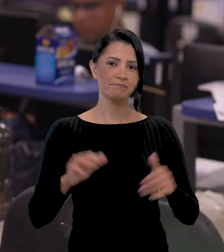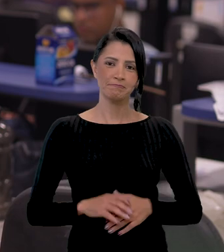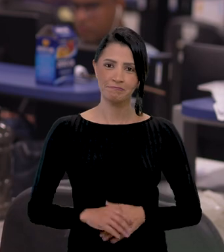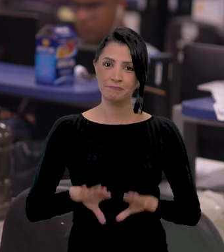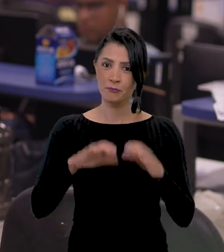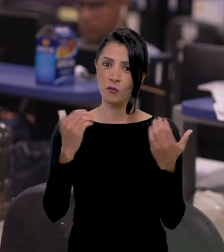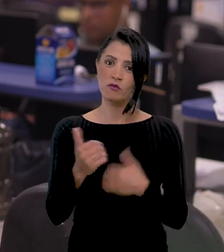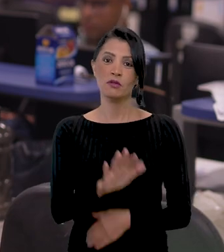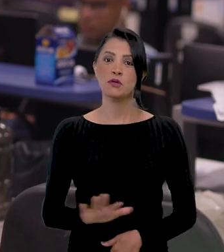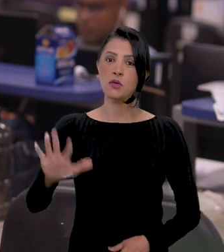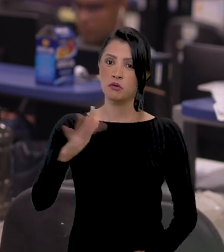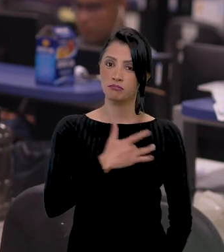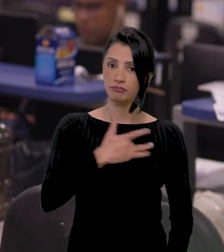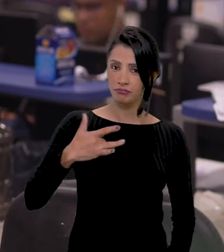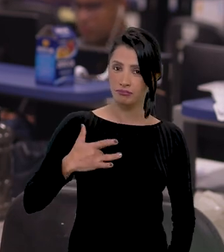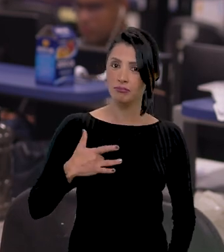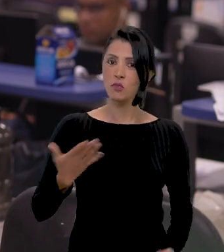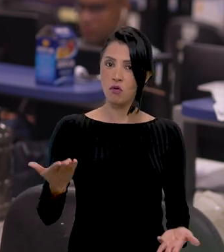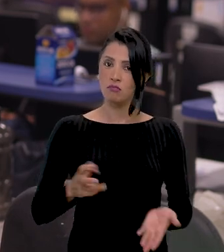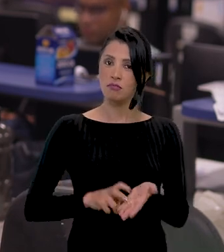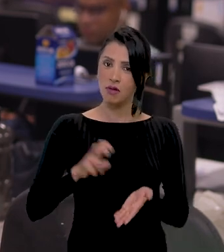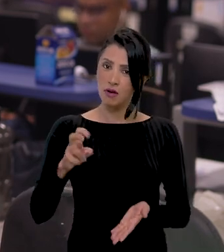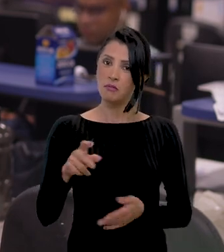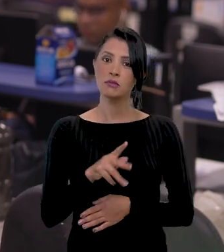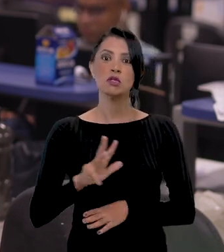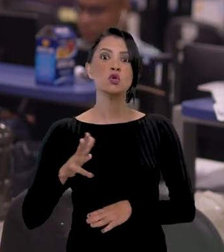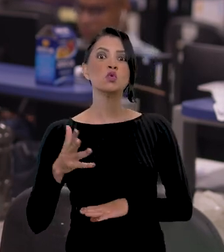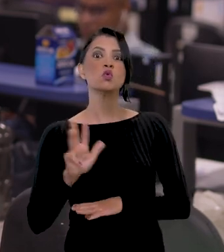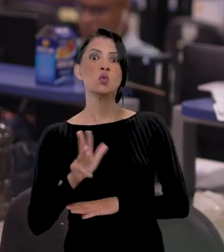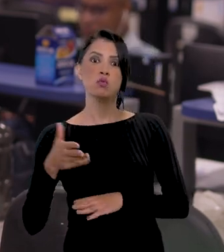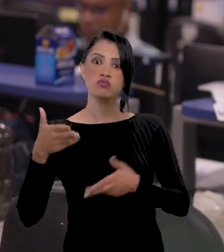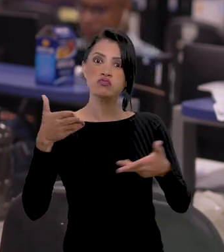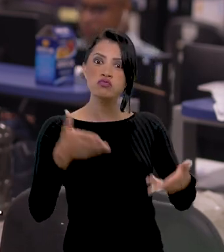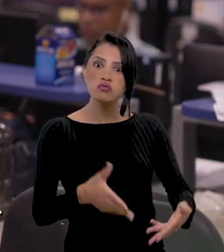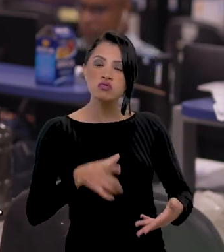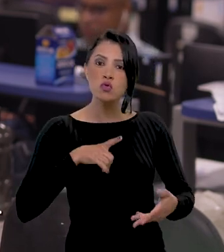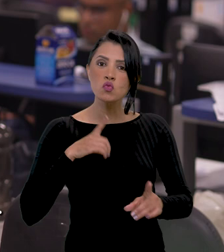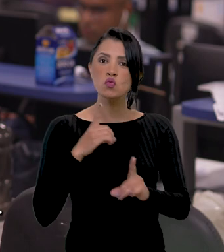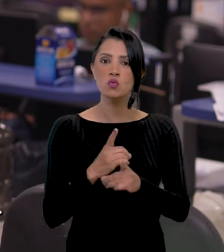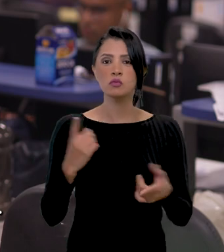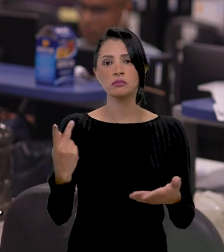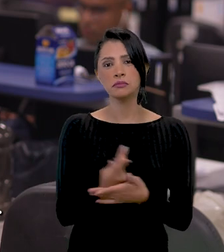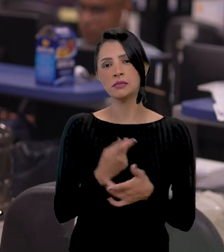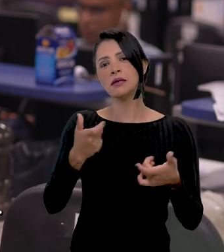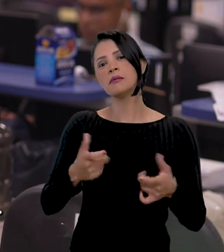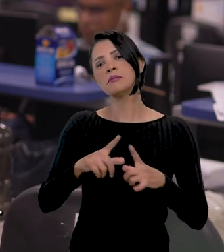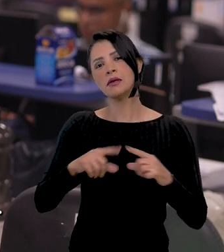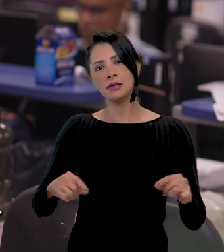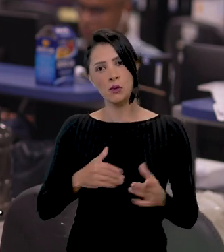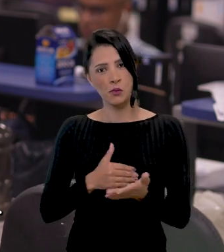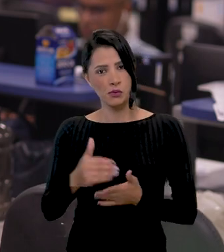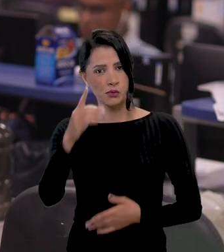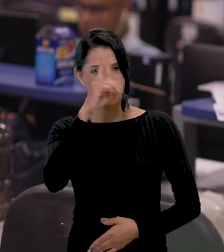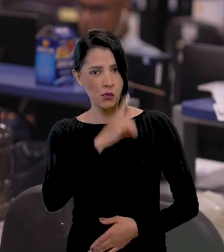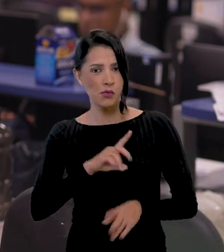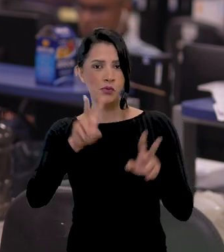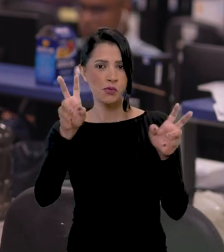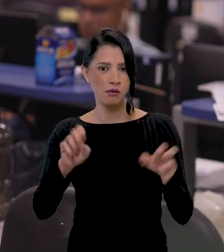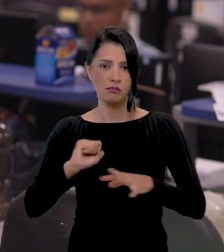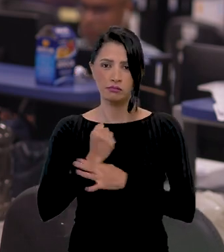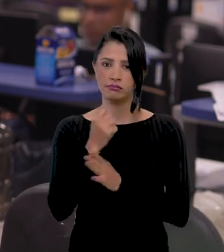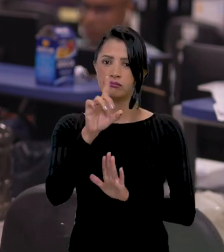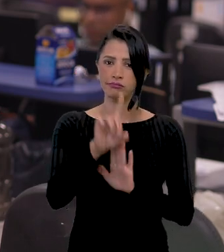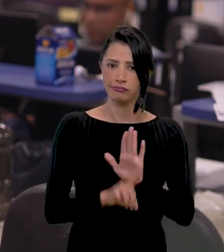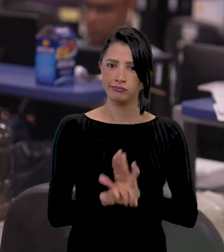Conferência Nacional de Saúde. Essa manhã o presidente Lula participou do encontro que acontece em Brasília desde domingo. Com o tema